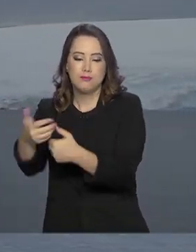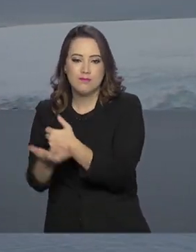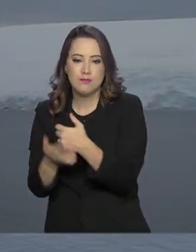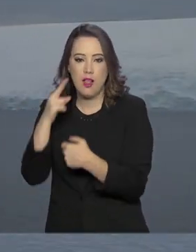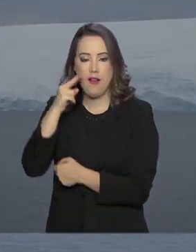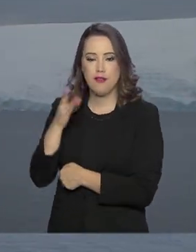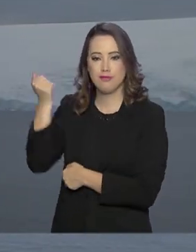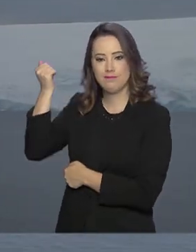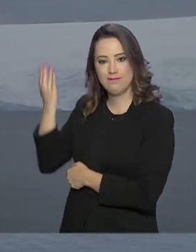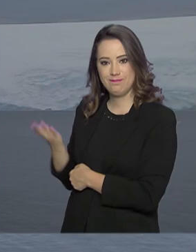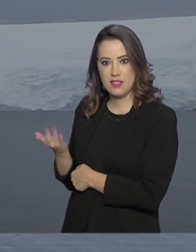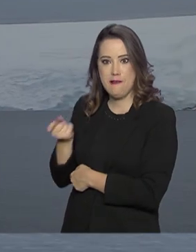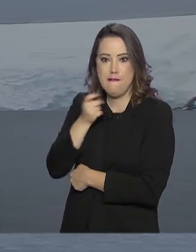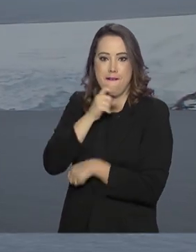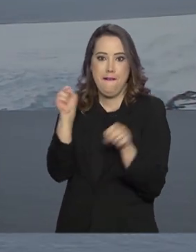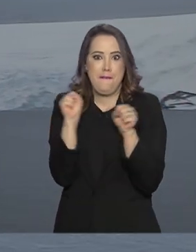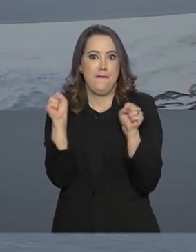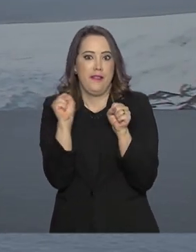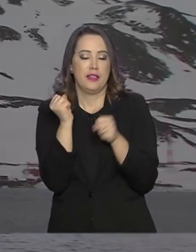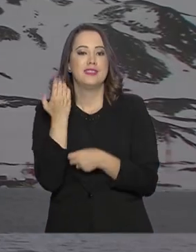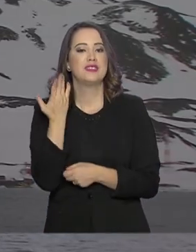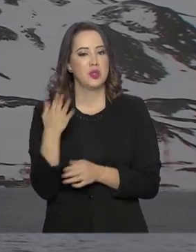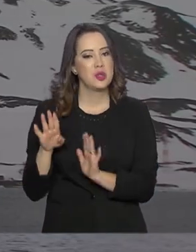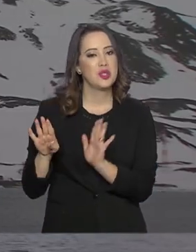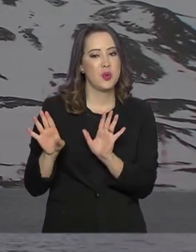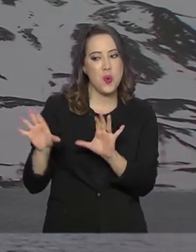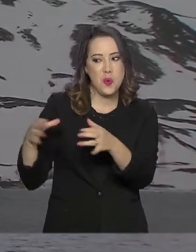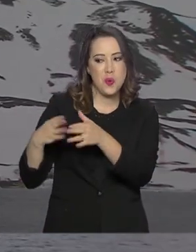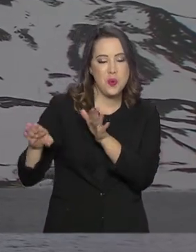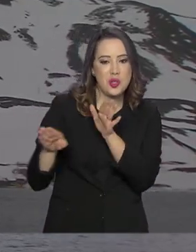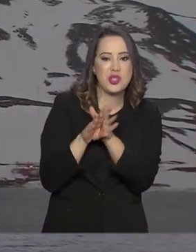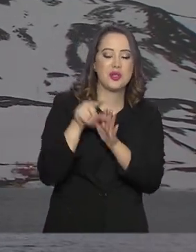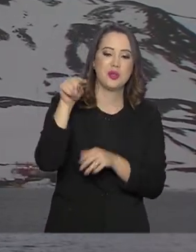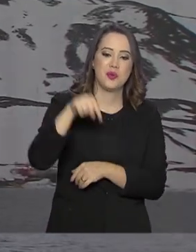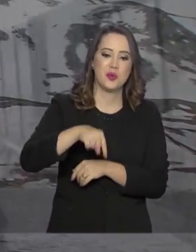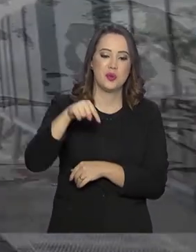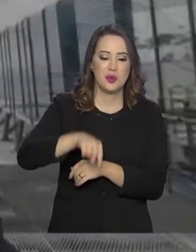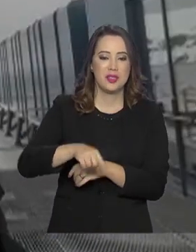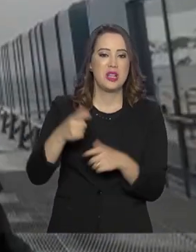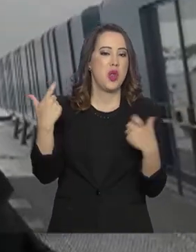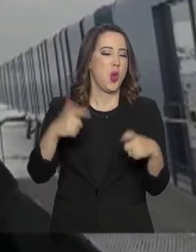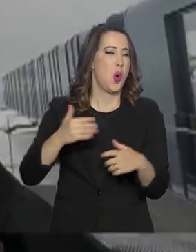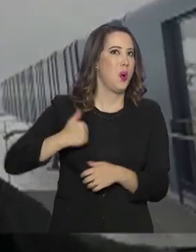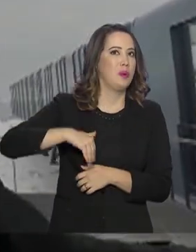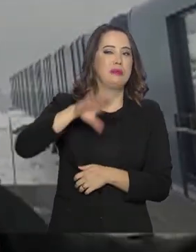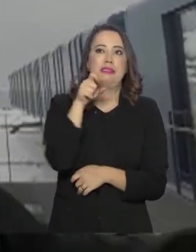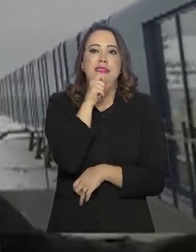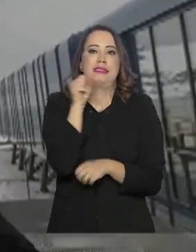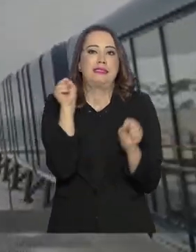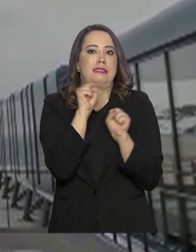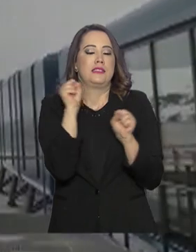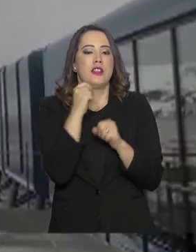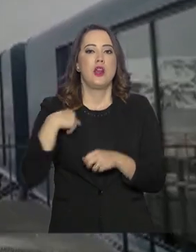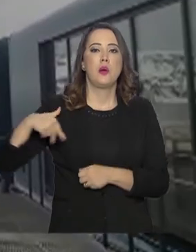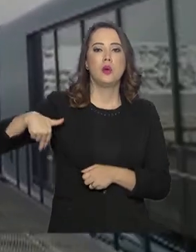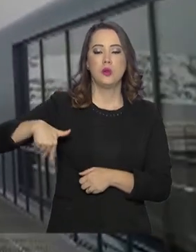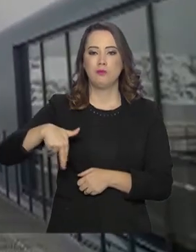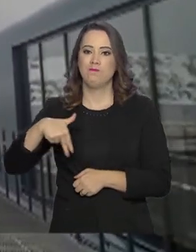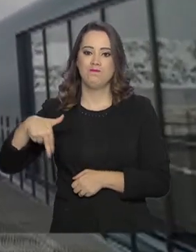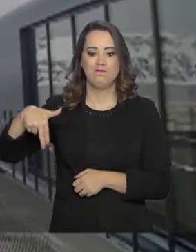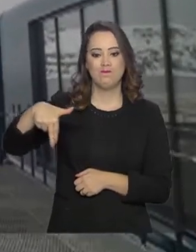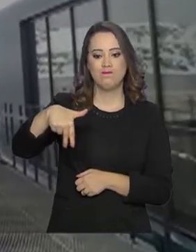visual gelado aqui atrás, nossa equipe chegou à Antártica, o continente do gelo. Nesse momento, eu estou caminhando pela